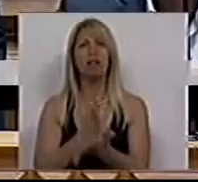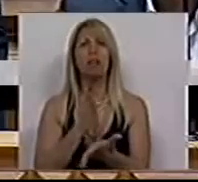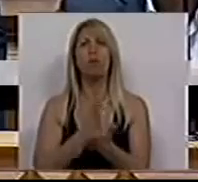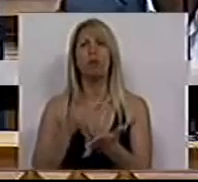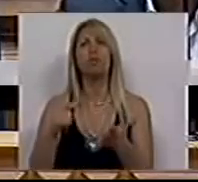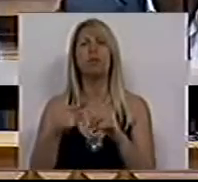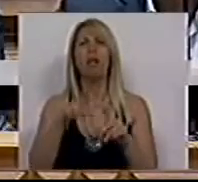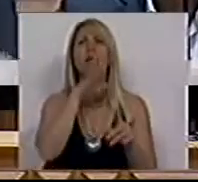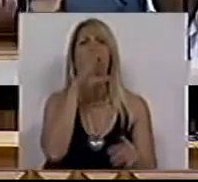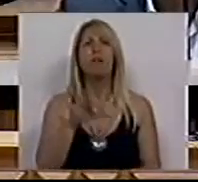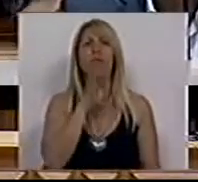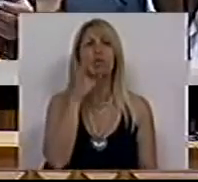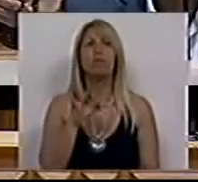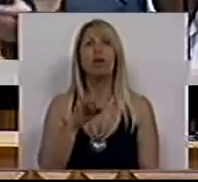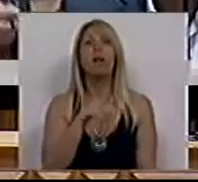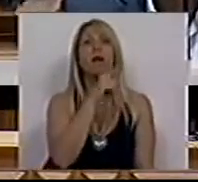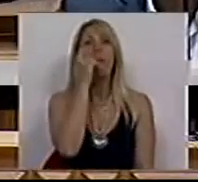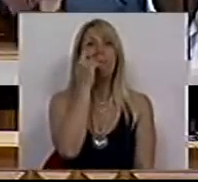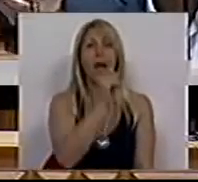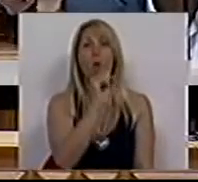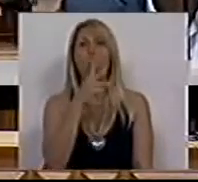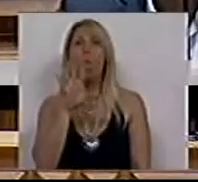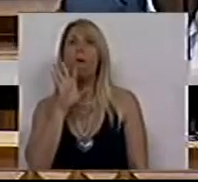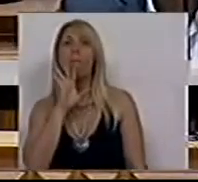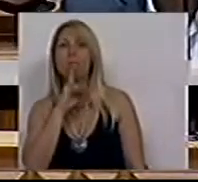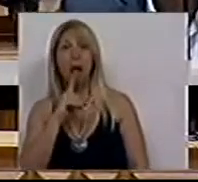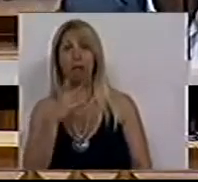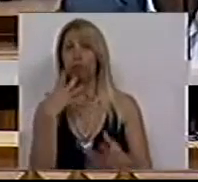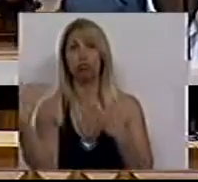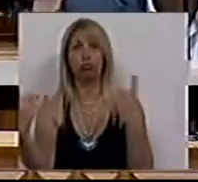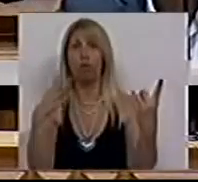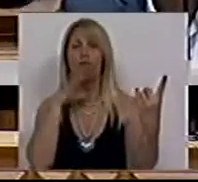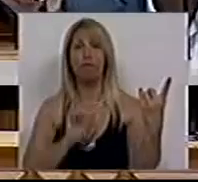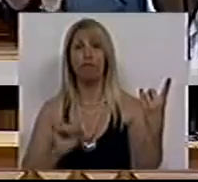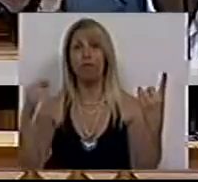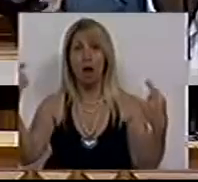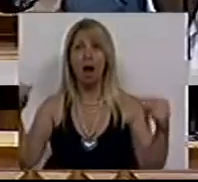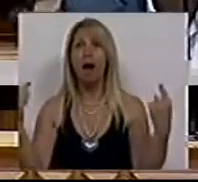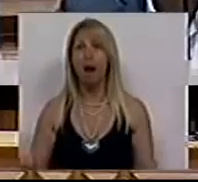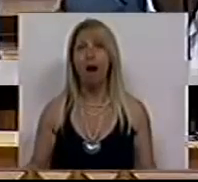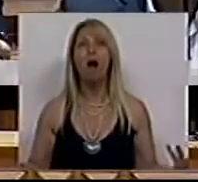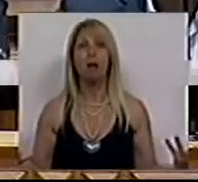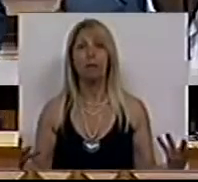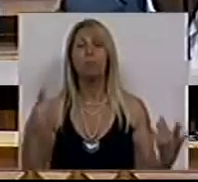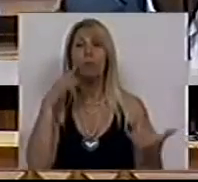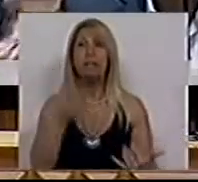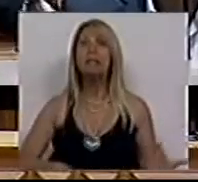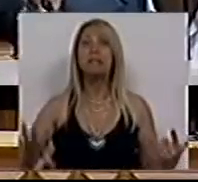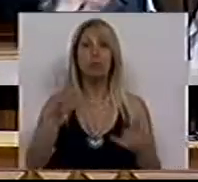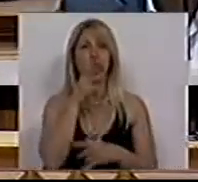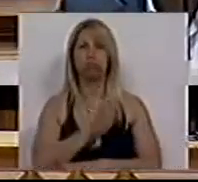monoparentais e ao silêncio grotesco perante estas situações dramáticas.